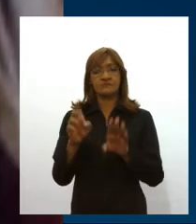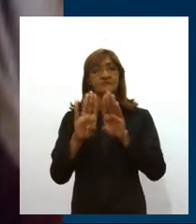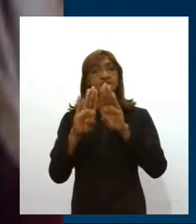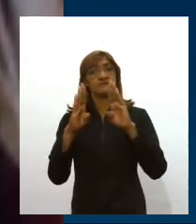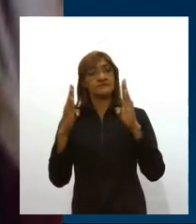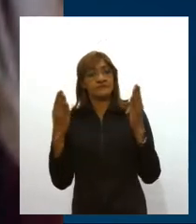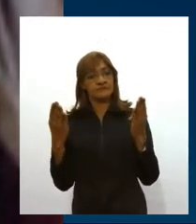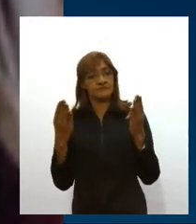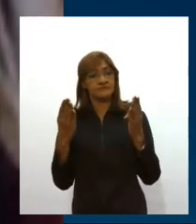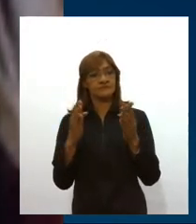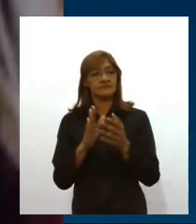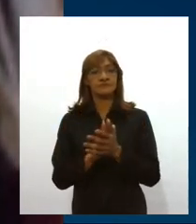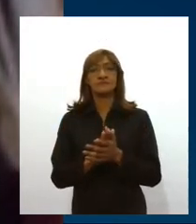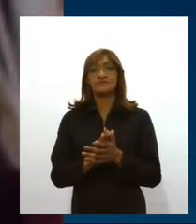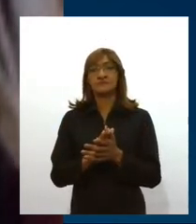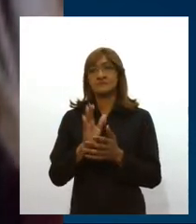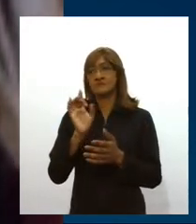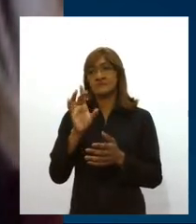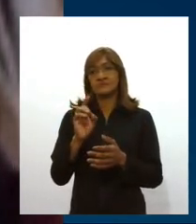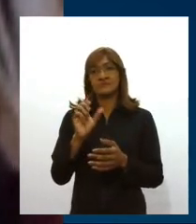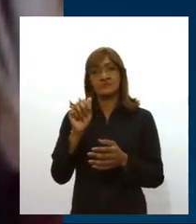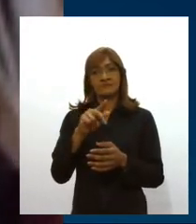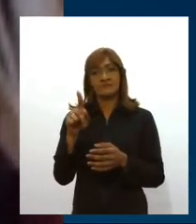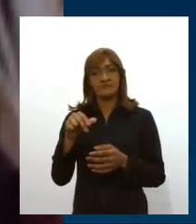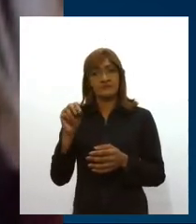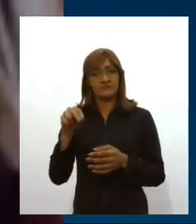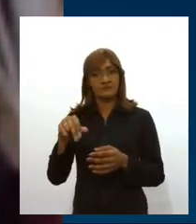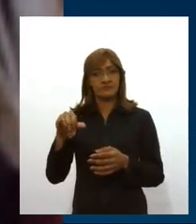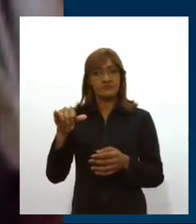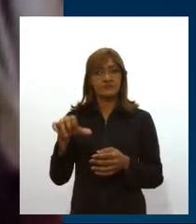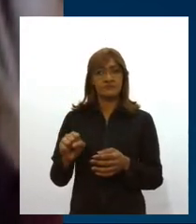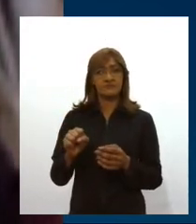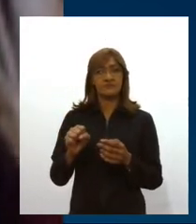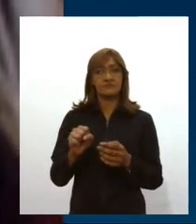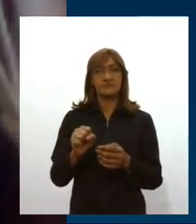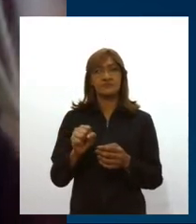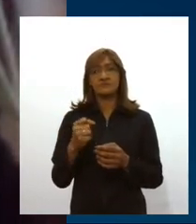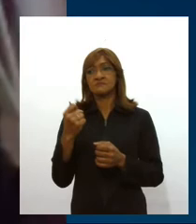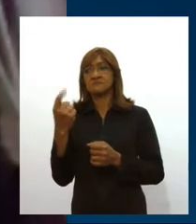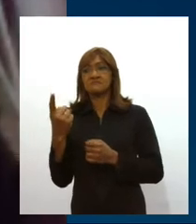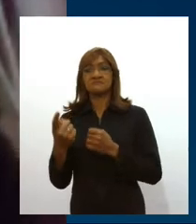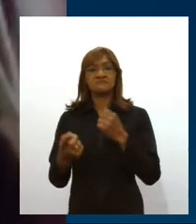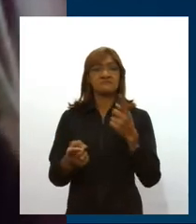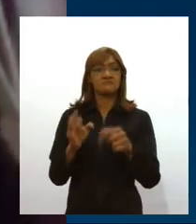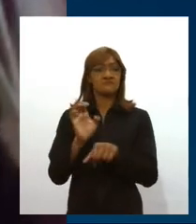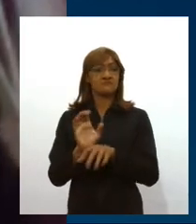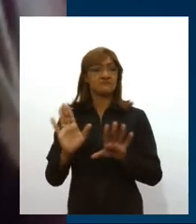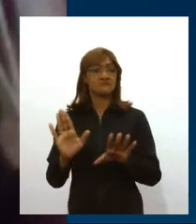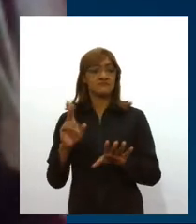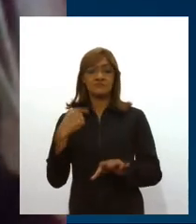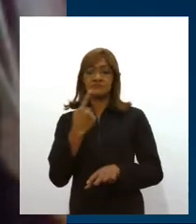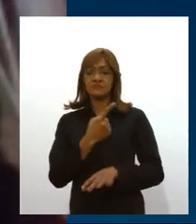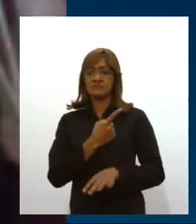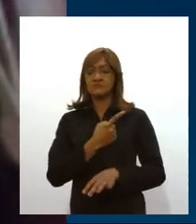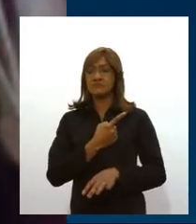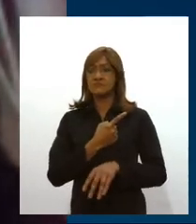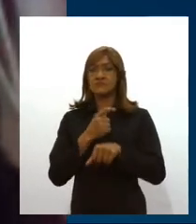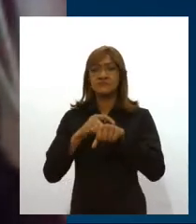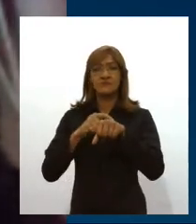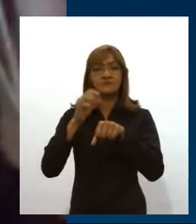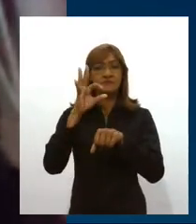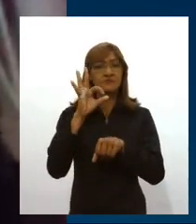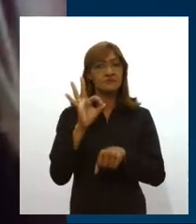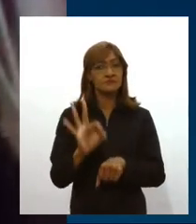né? Só o Amazonas está mais adiantado, um ou outro estado está começando a flexibilizar. Então, o Sergipe está no tempo certo. A gente está no tempo